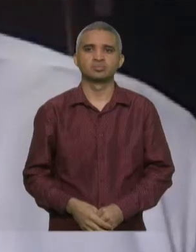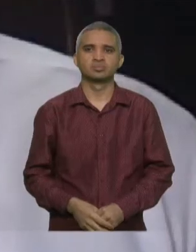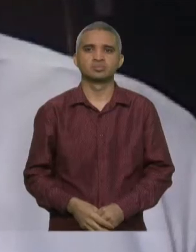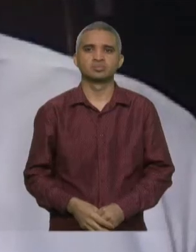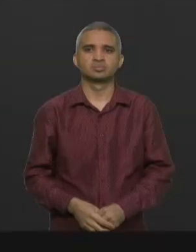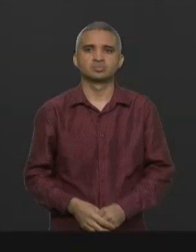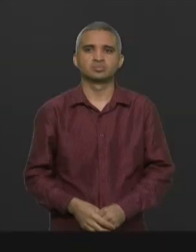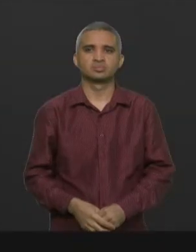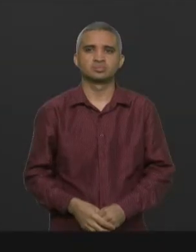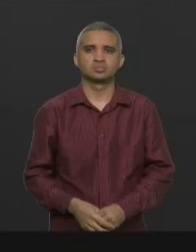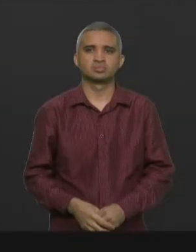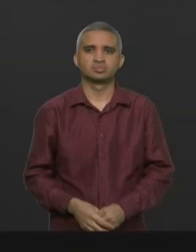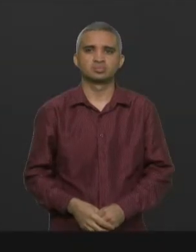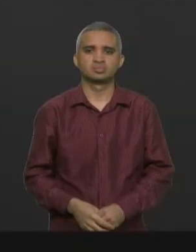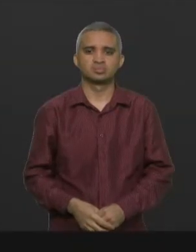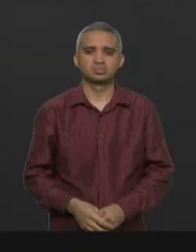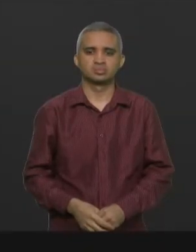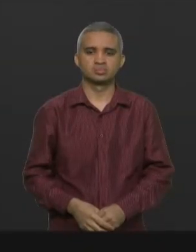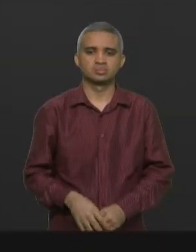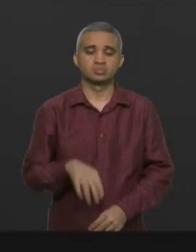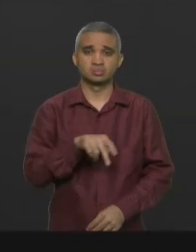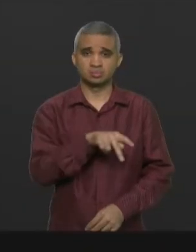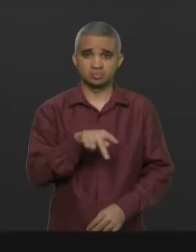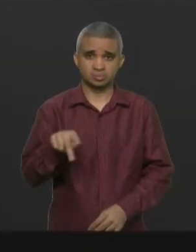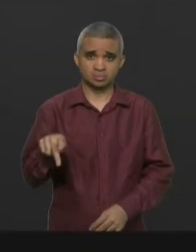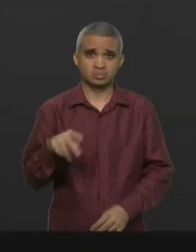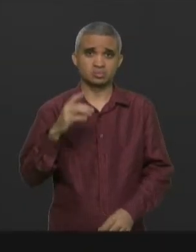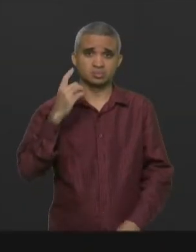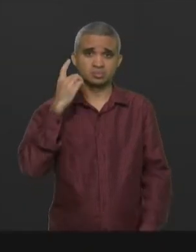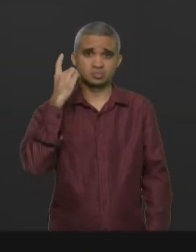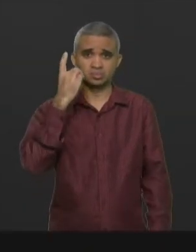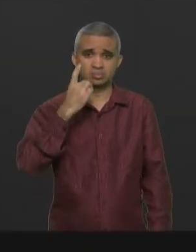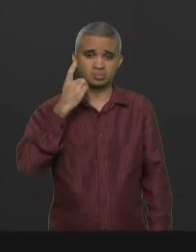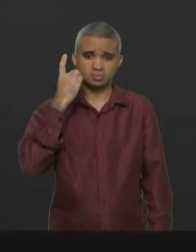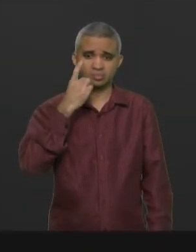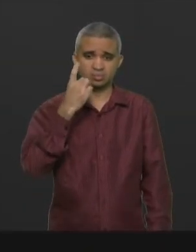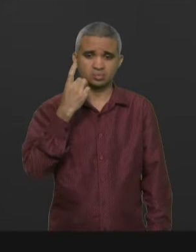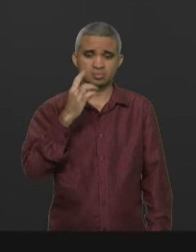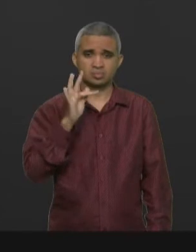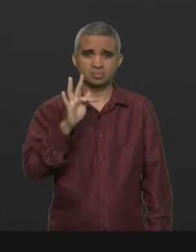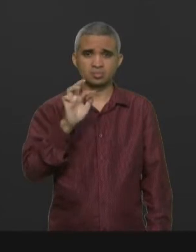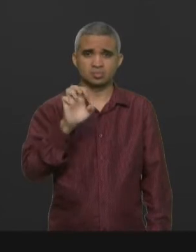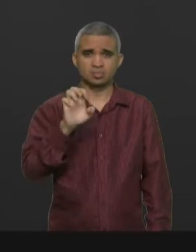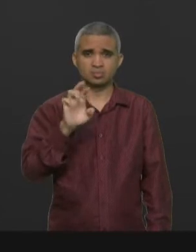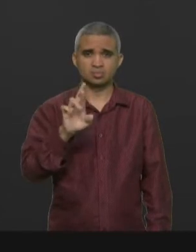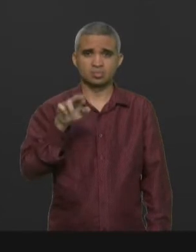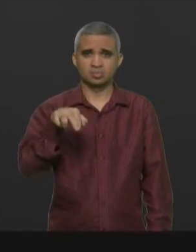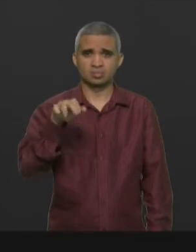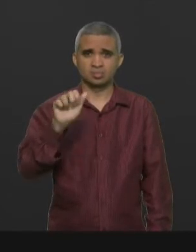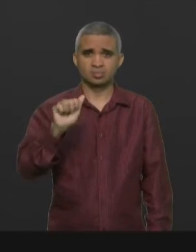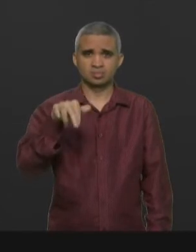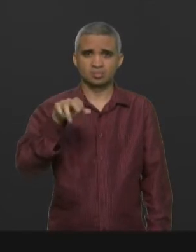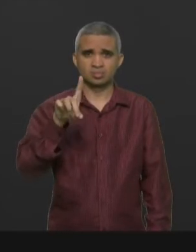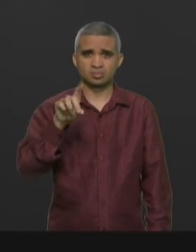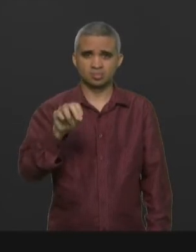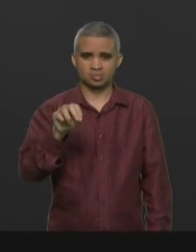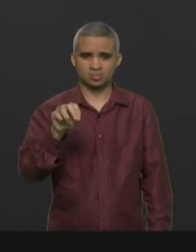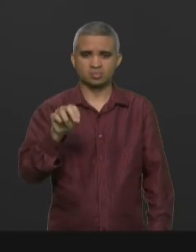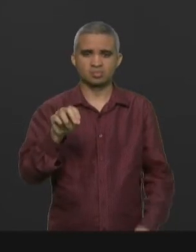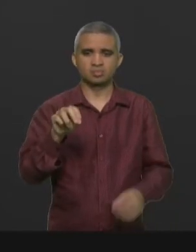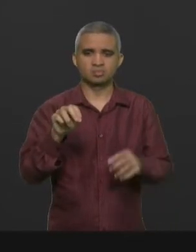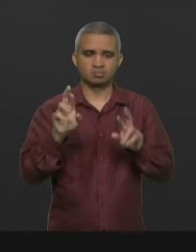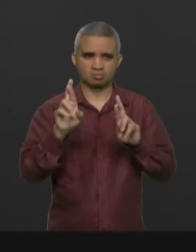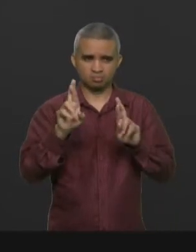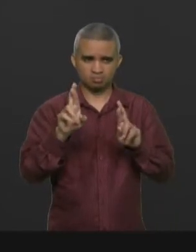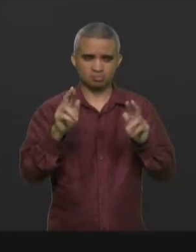Presidente, primeiro, Fernando Pessoa, deputado Fernando, ele veio assim bem, sem um tipo de problema, já